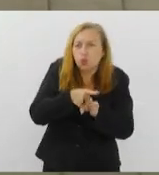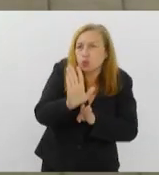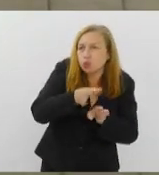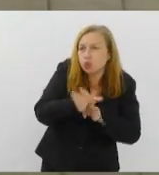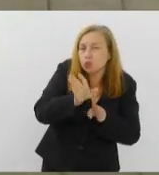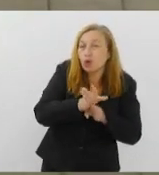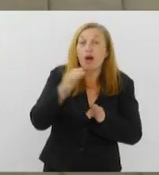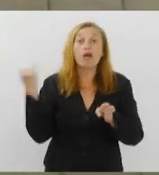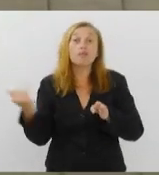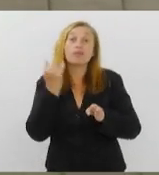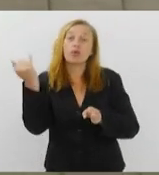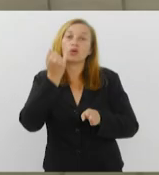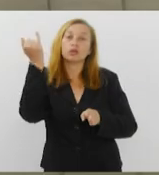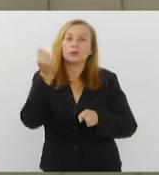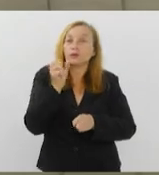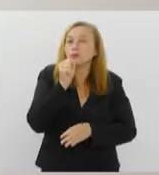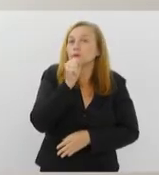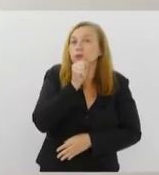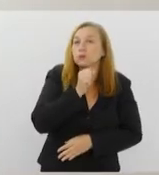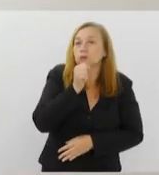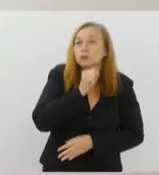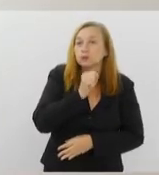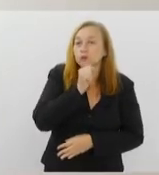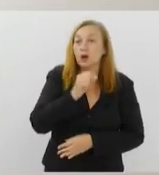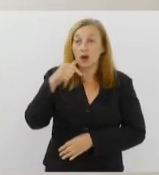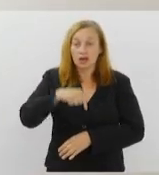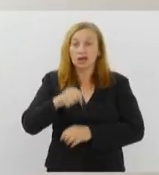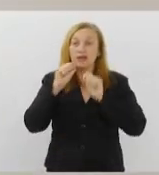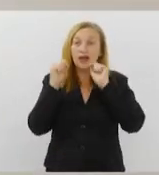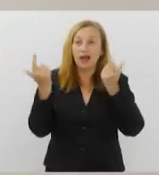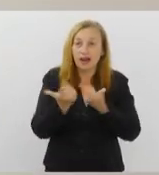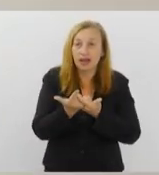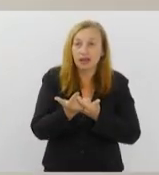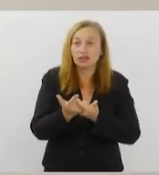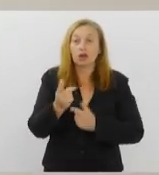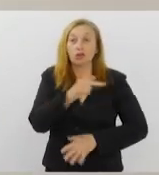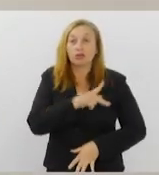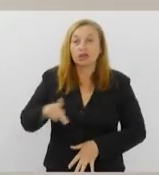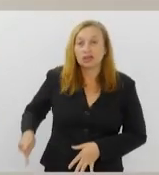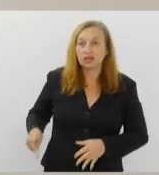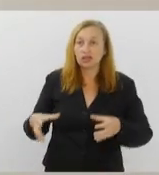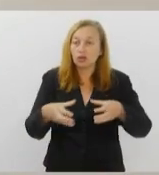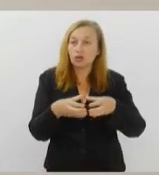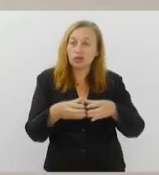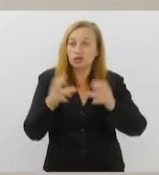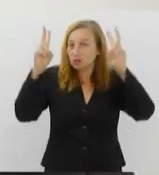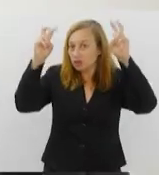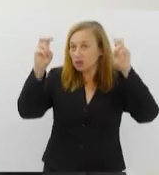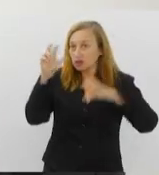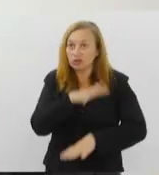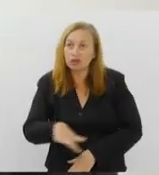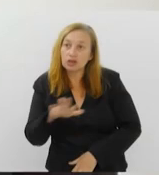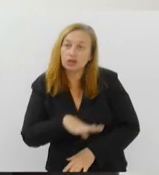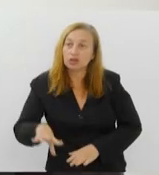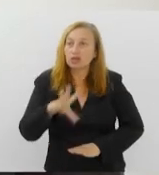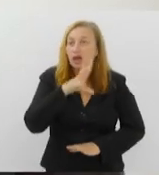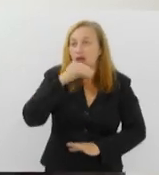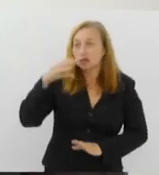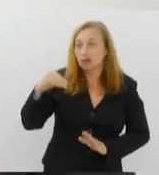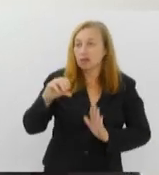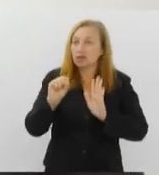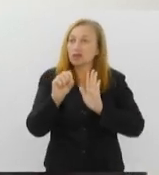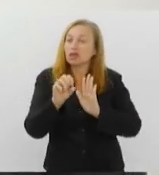sobre a importância do envelhecimento. Aqui na Assembleia Legislativa, o presidente da Comissão de Assuntos da Criança, Adolescente e Idoso